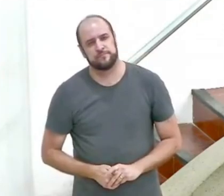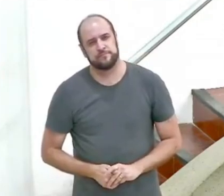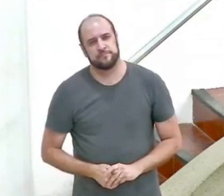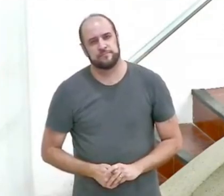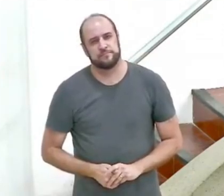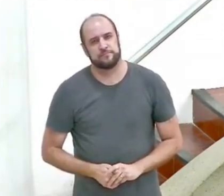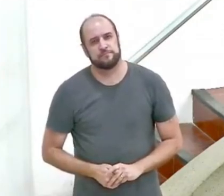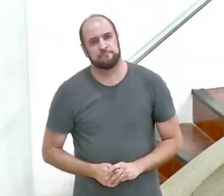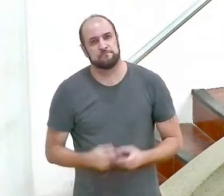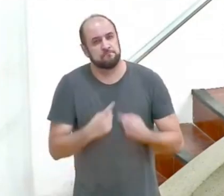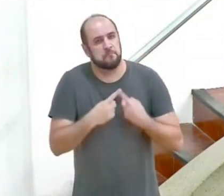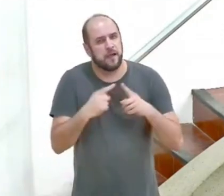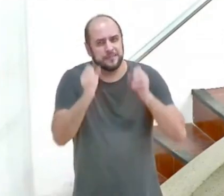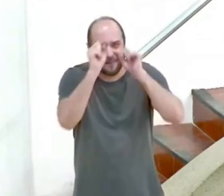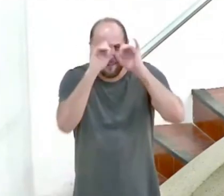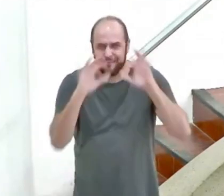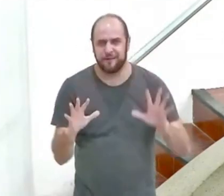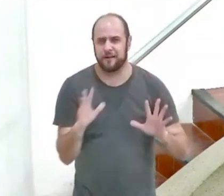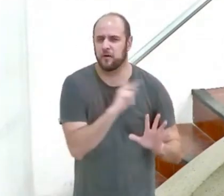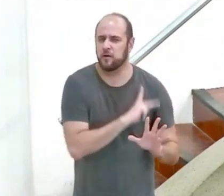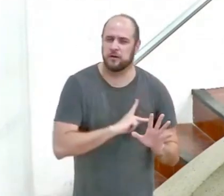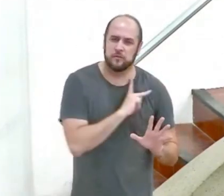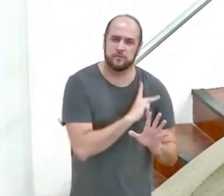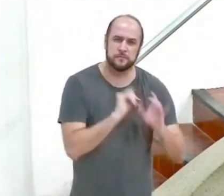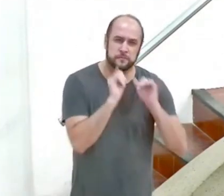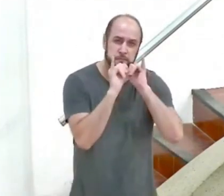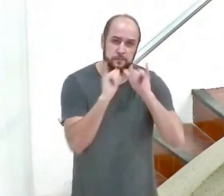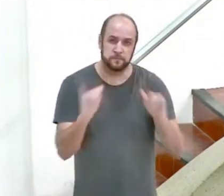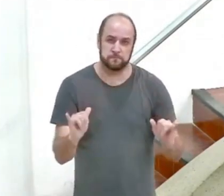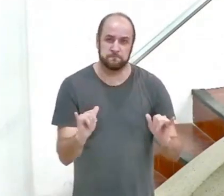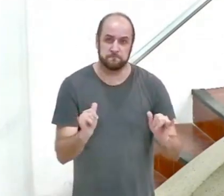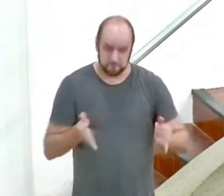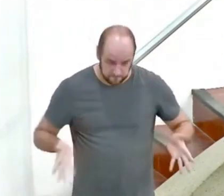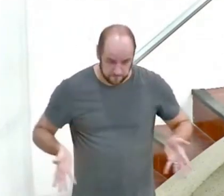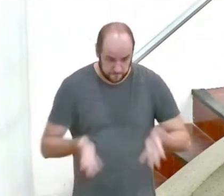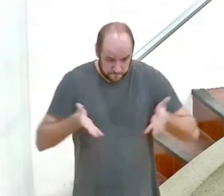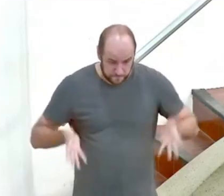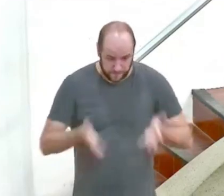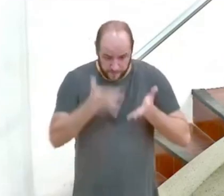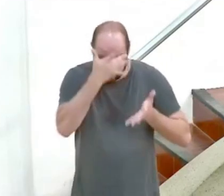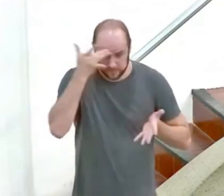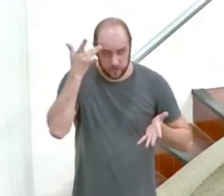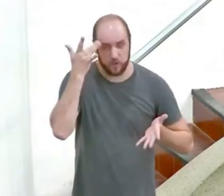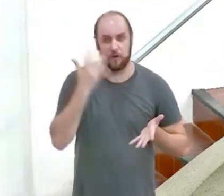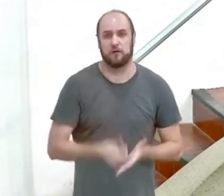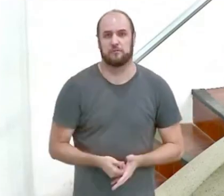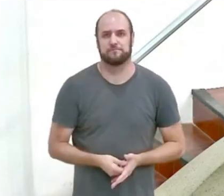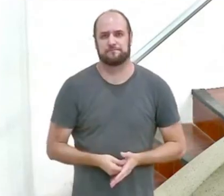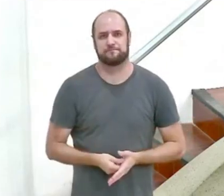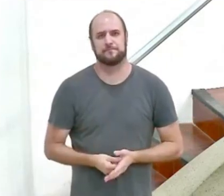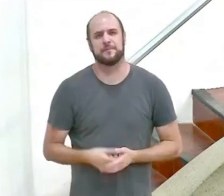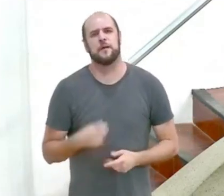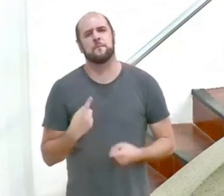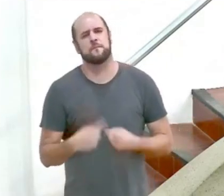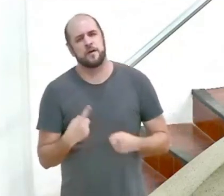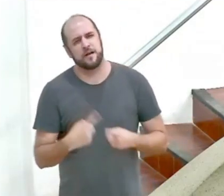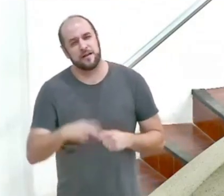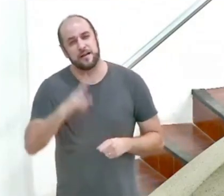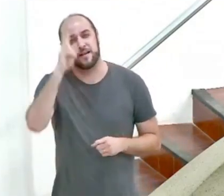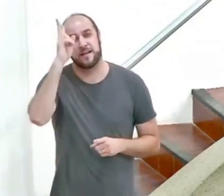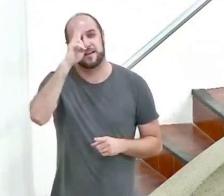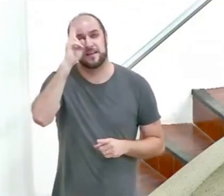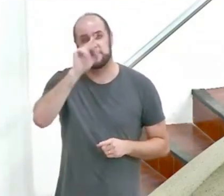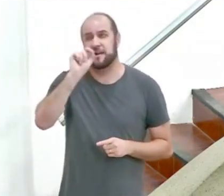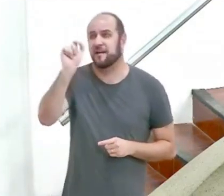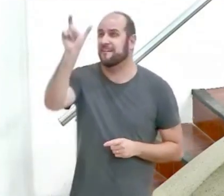no entanto claramente Paulo fala isso para encorajar e fortalecer aqueles irmãos porque ele relembra quem é